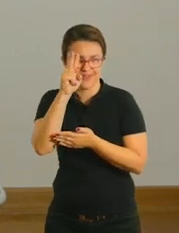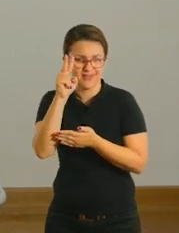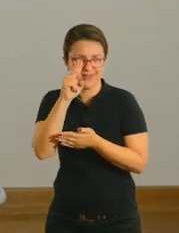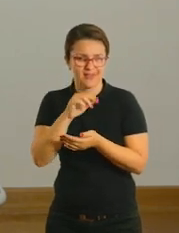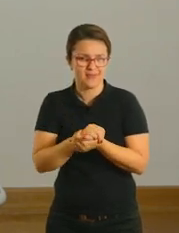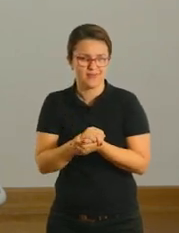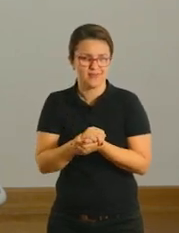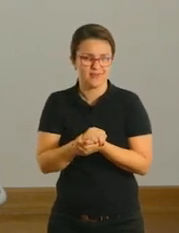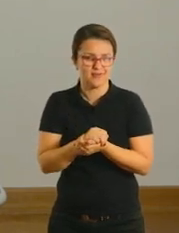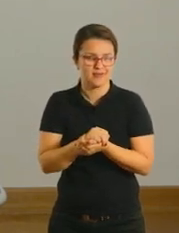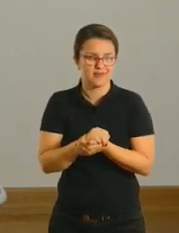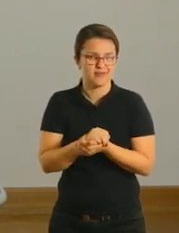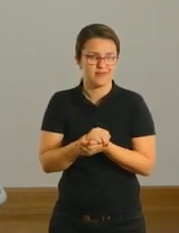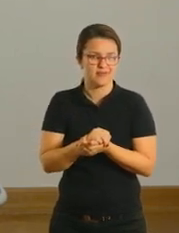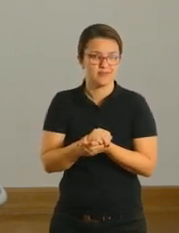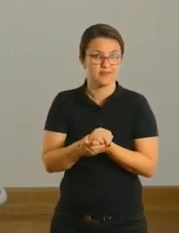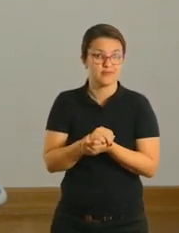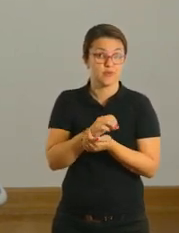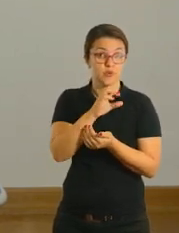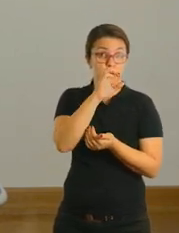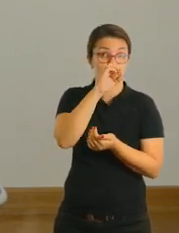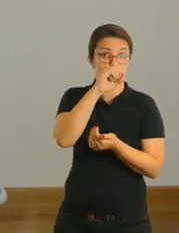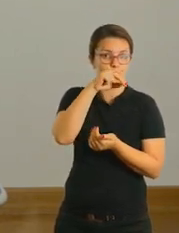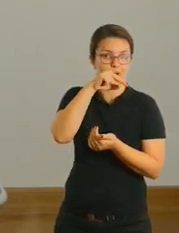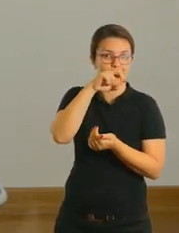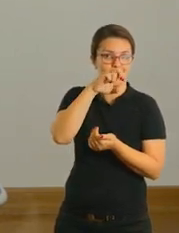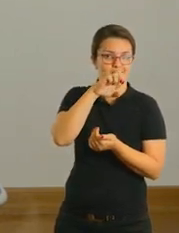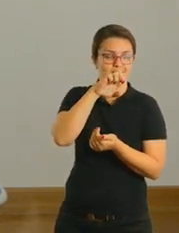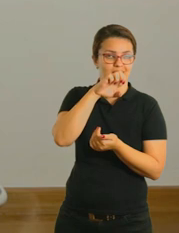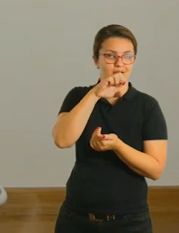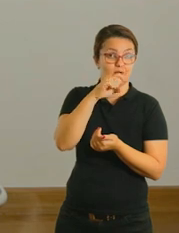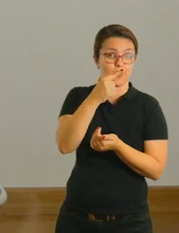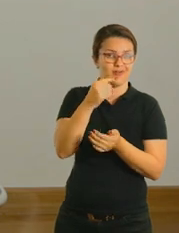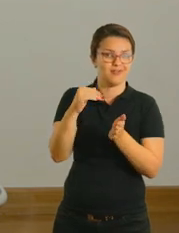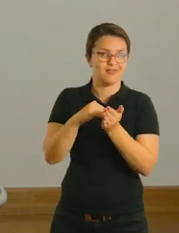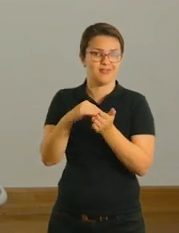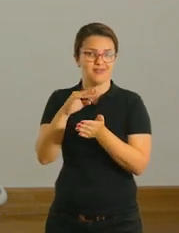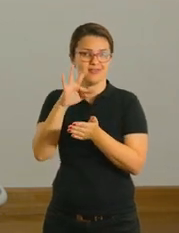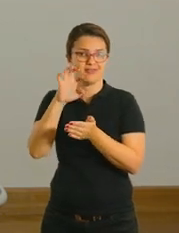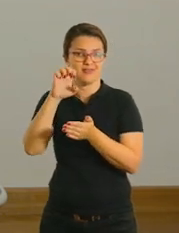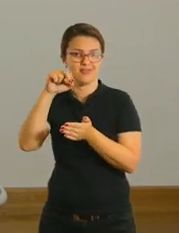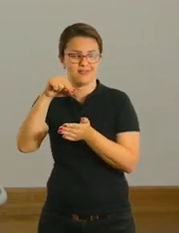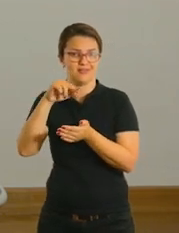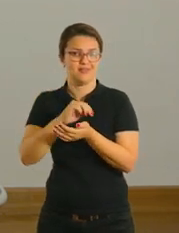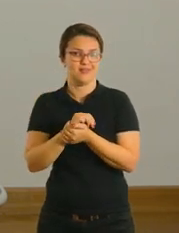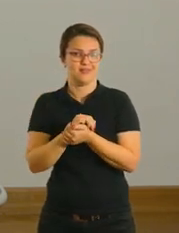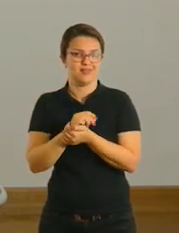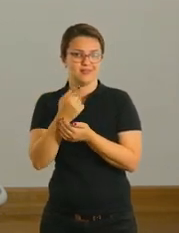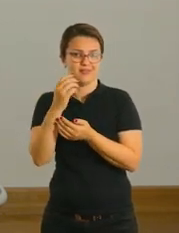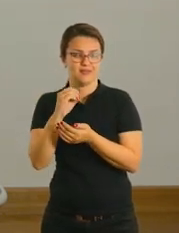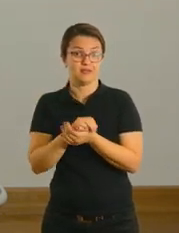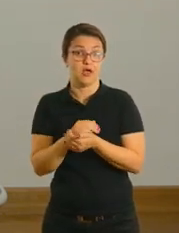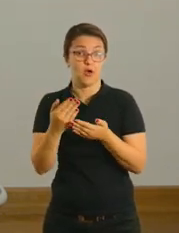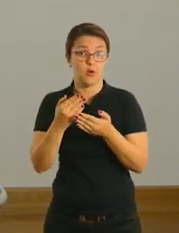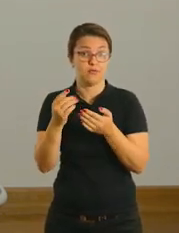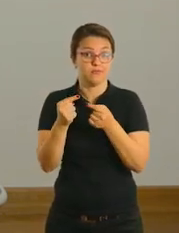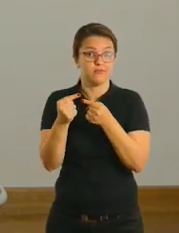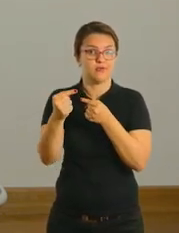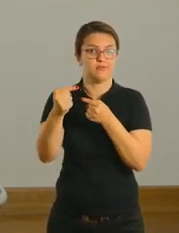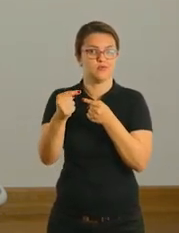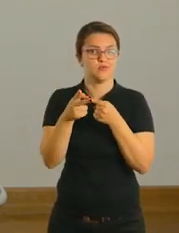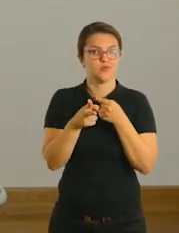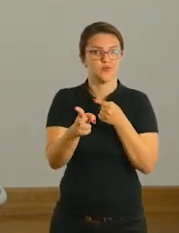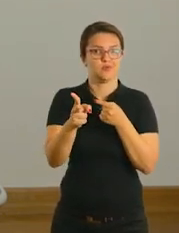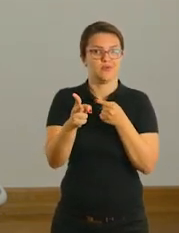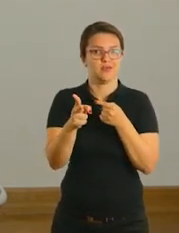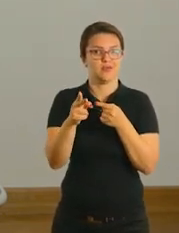10. Ou seja, de 1 to 10. Agora nós vamos aumentar. Vamos até o número 20. Então